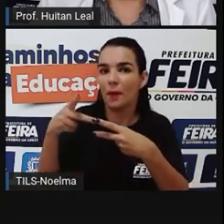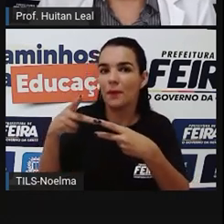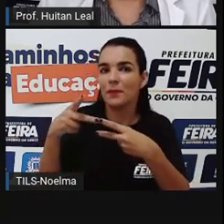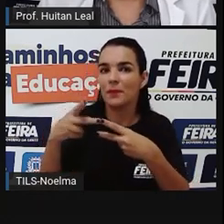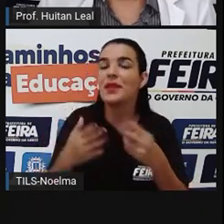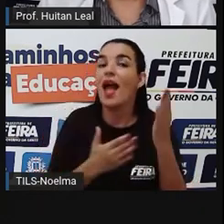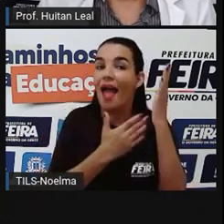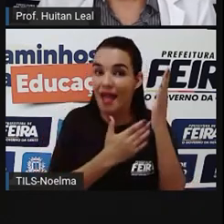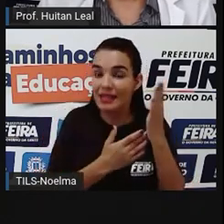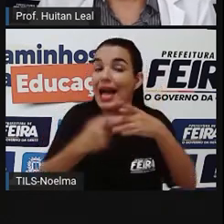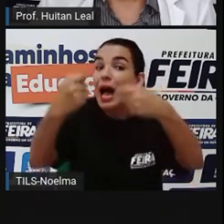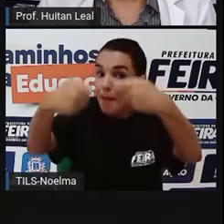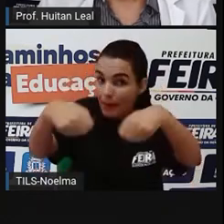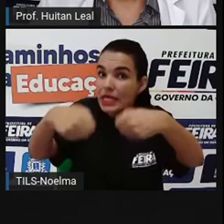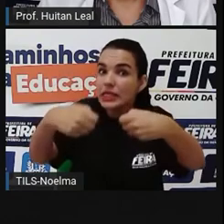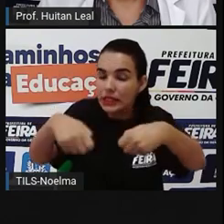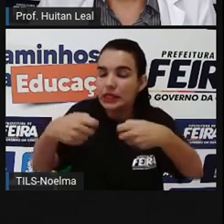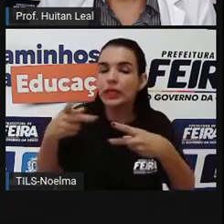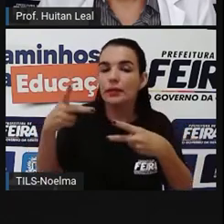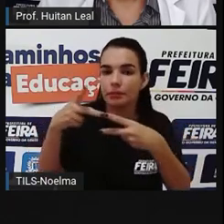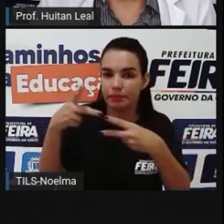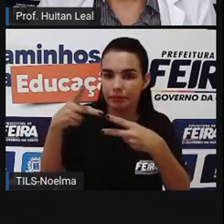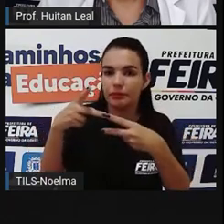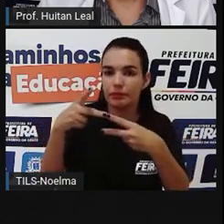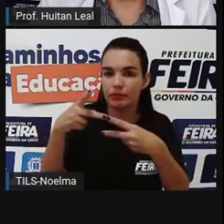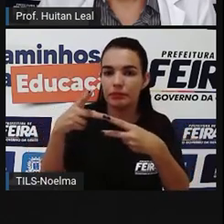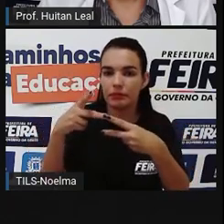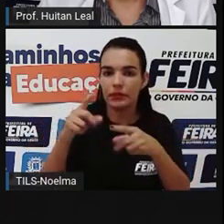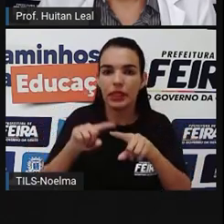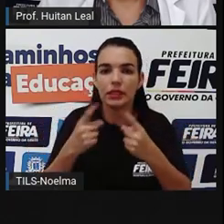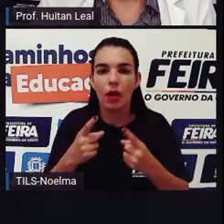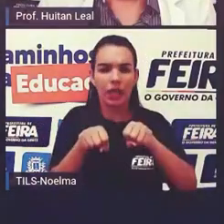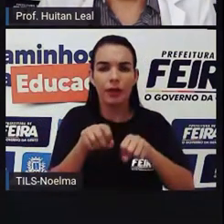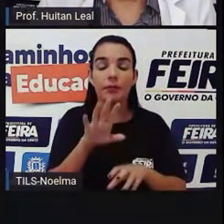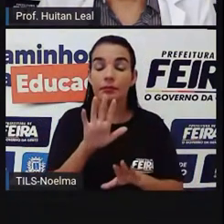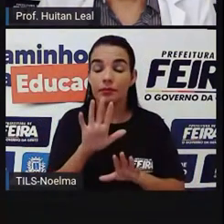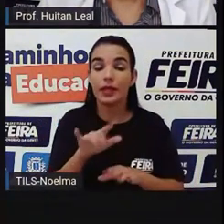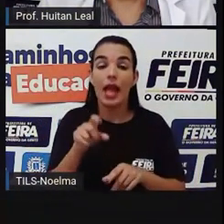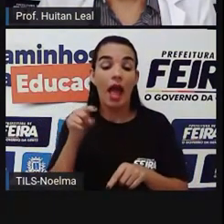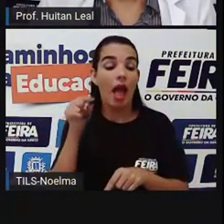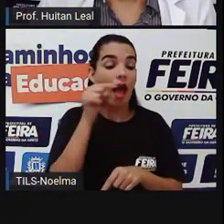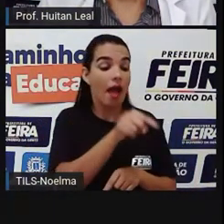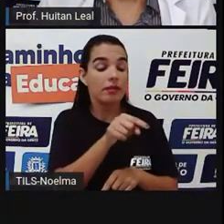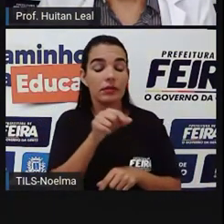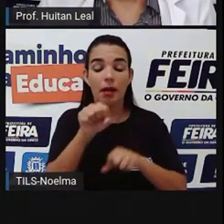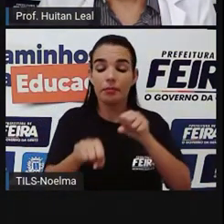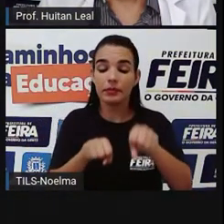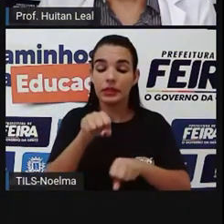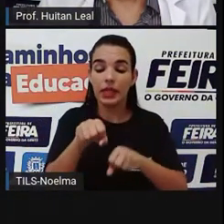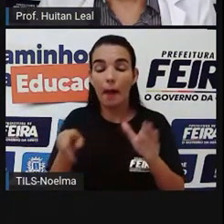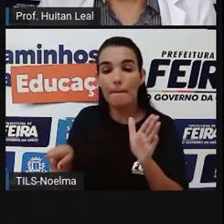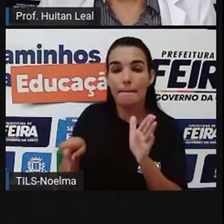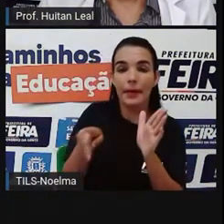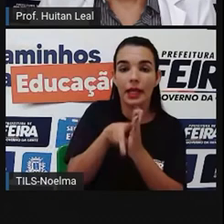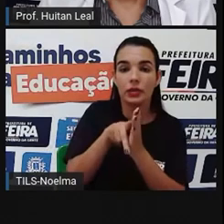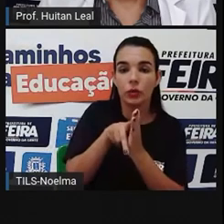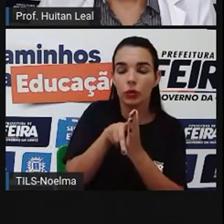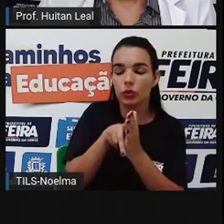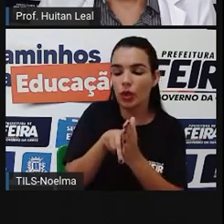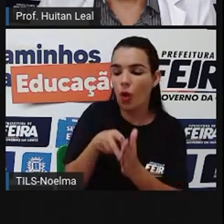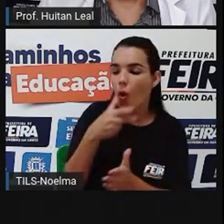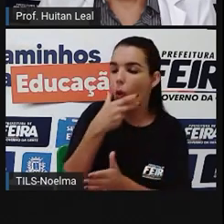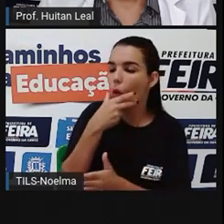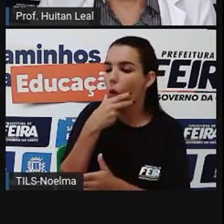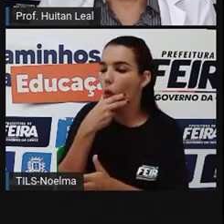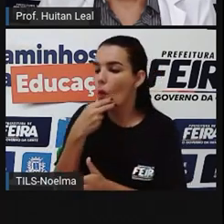Quem complementa o verbo transitivo e indireto é o objeto indireto. Essa bicicleta pertence ao garoto.